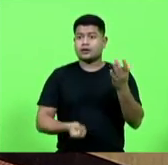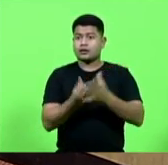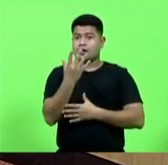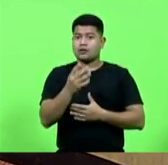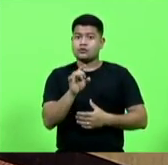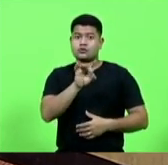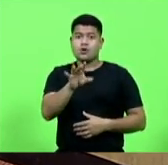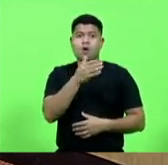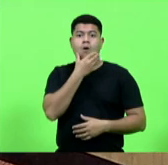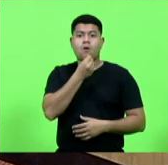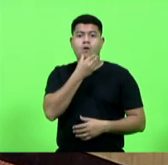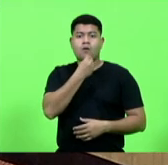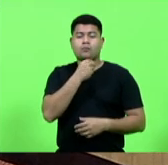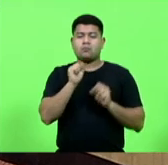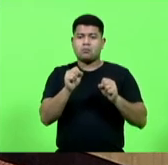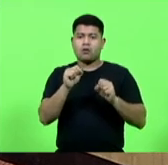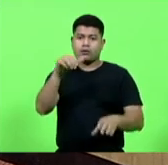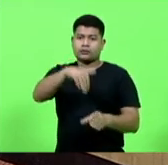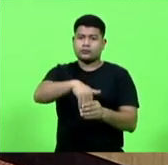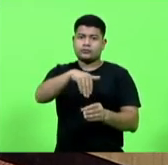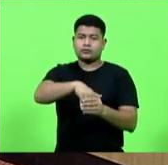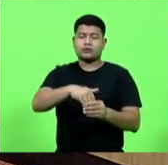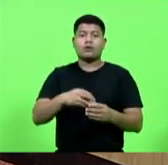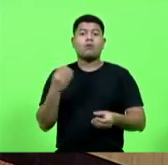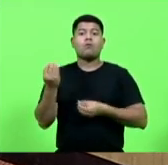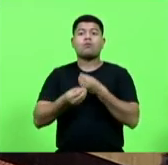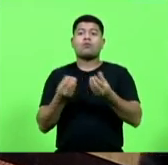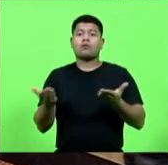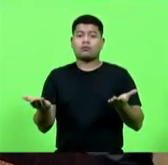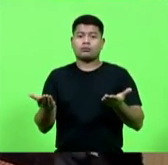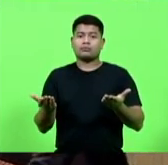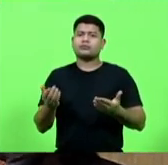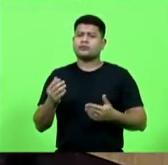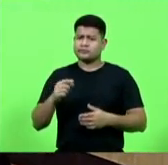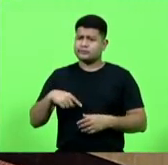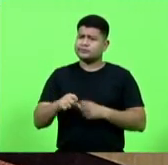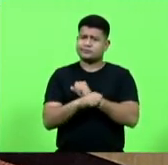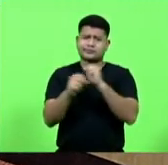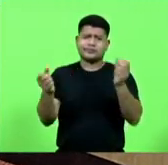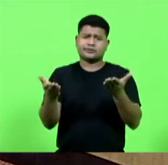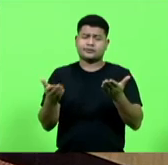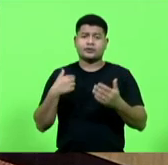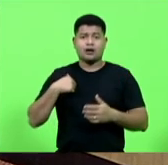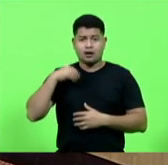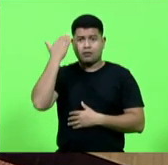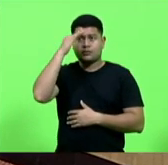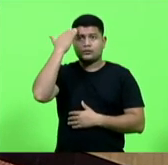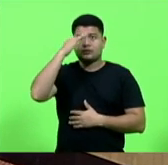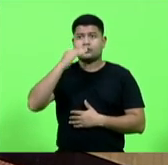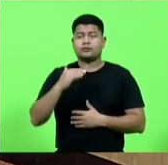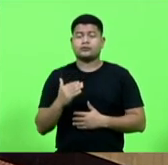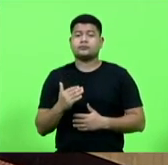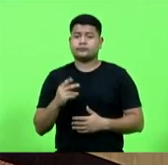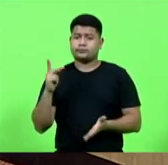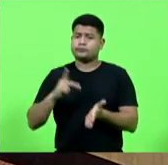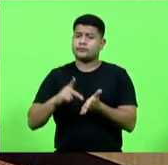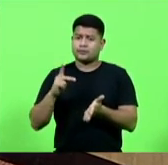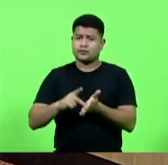homens podem votar. Como isso seria absurdo? E eu entendo que realmente existem